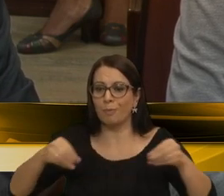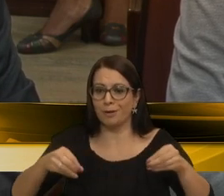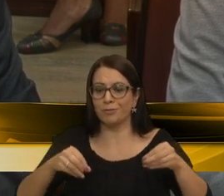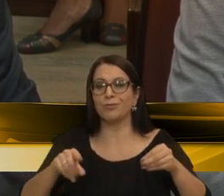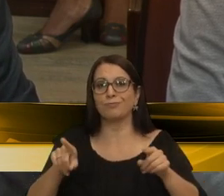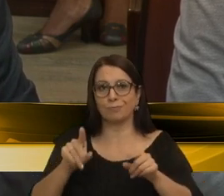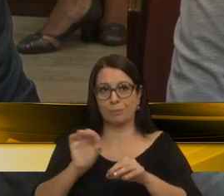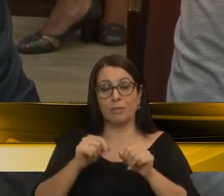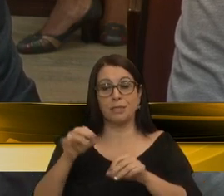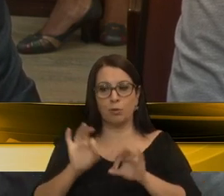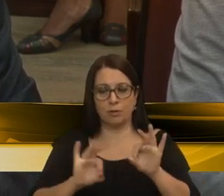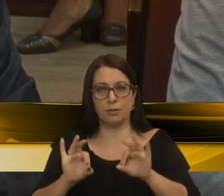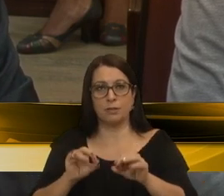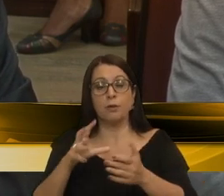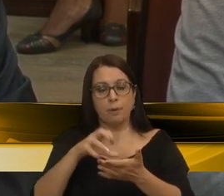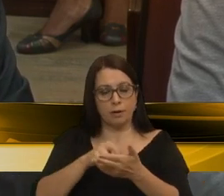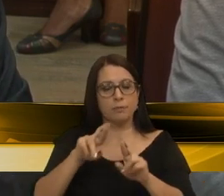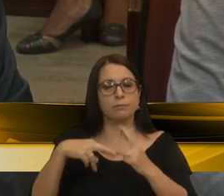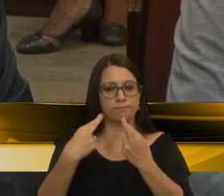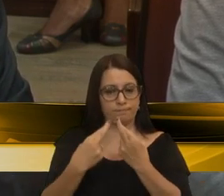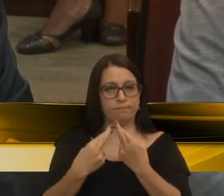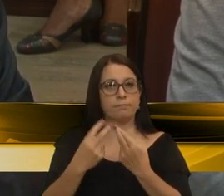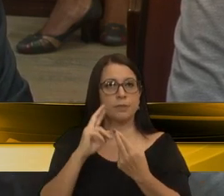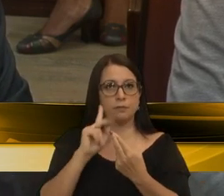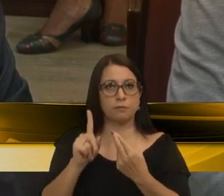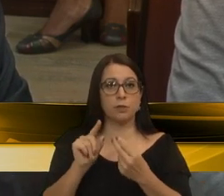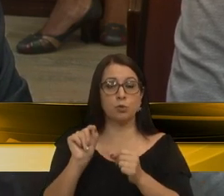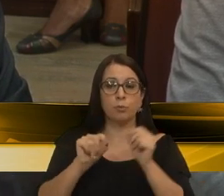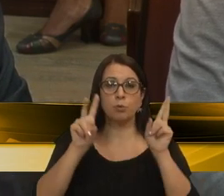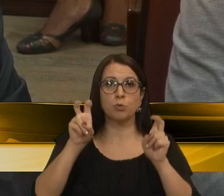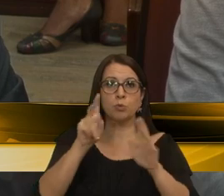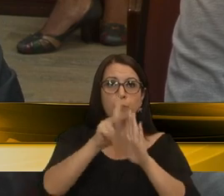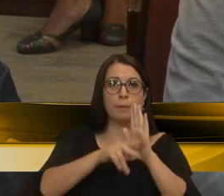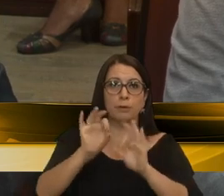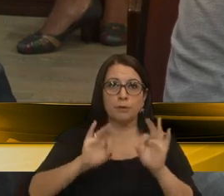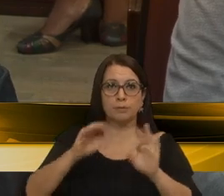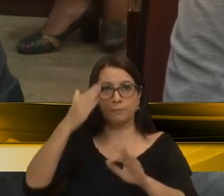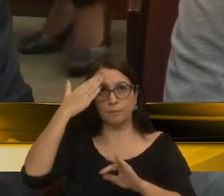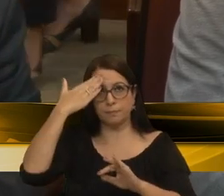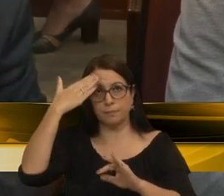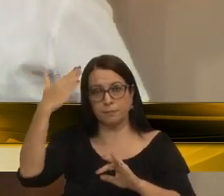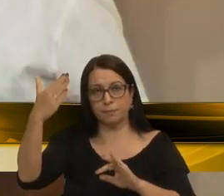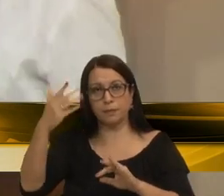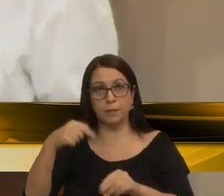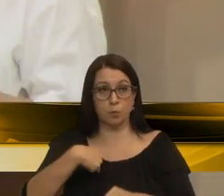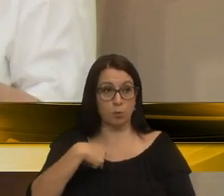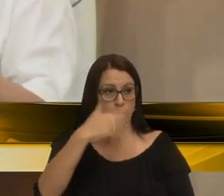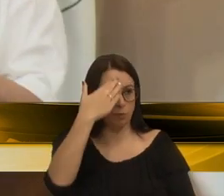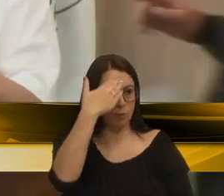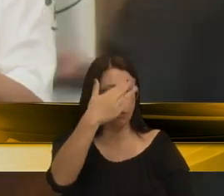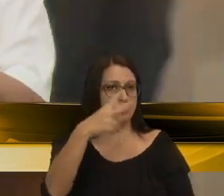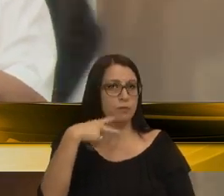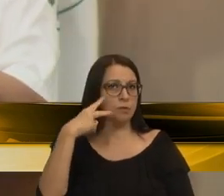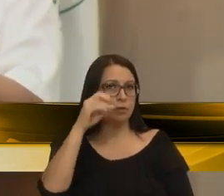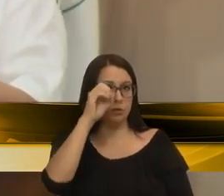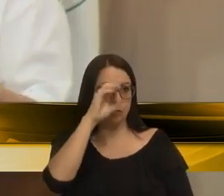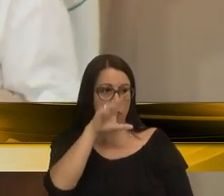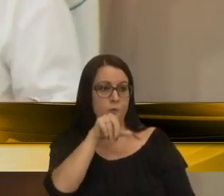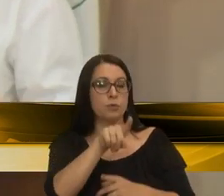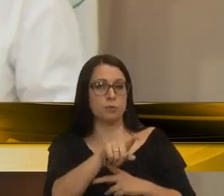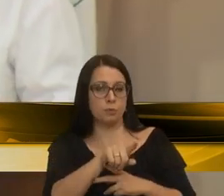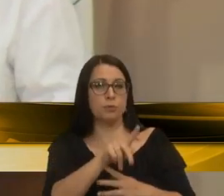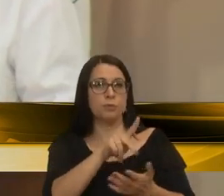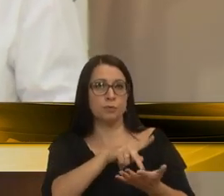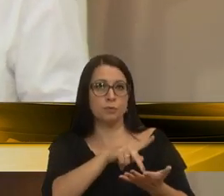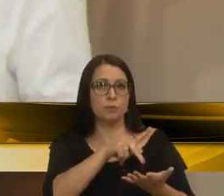para que a gente possa fazer essa reunião para deliberar então o assunto do plano diretor. Muito obrigado. Eu que lhe agradeço, vereador Fioza. E, de